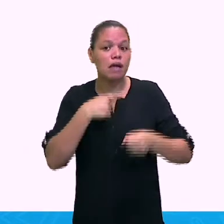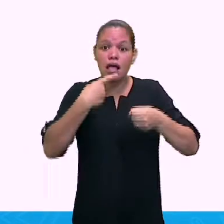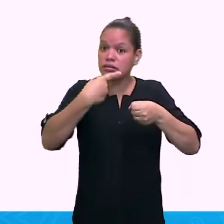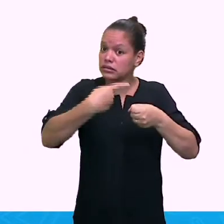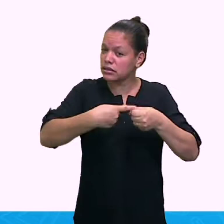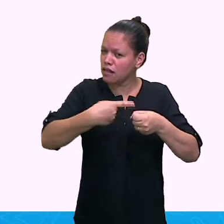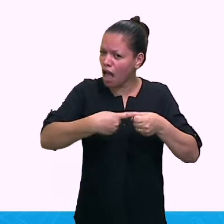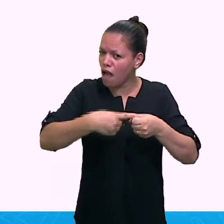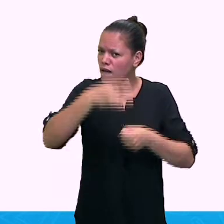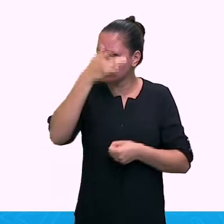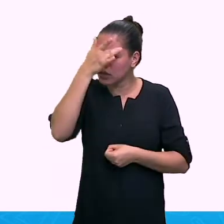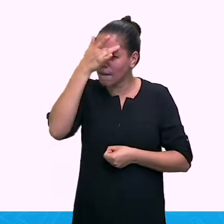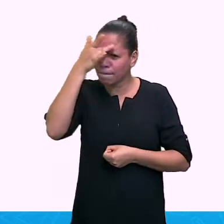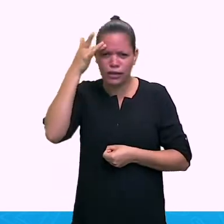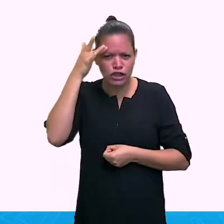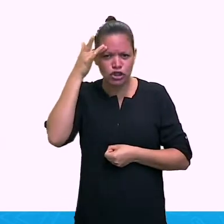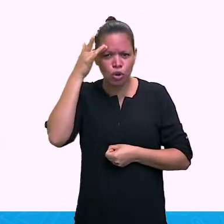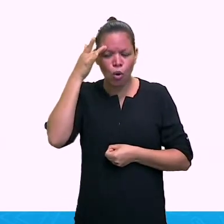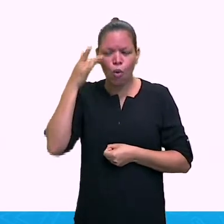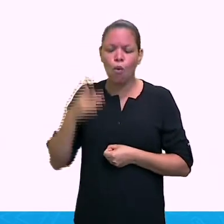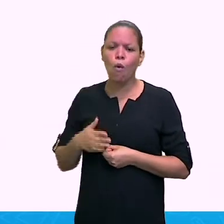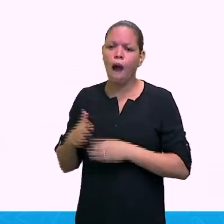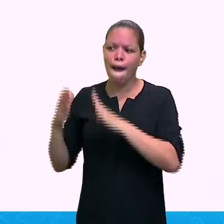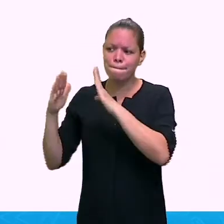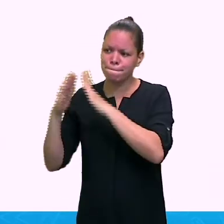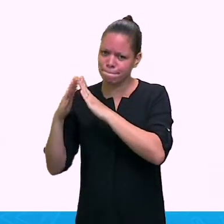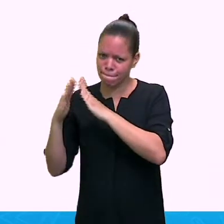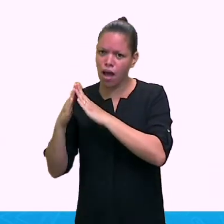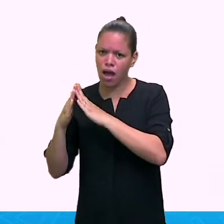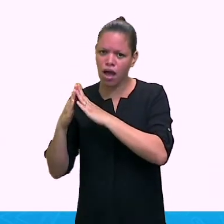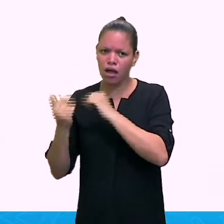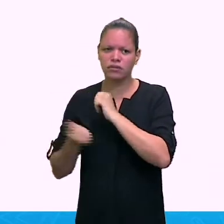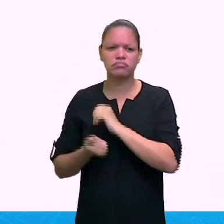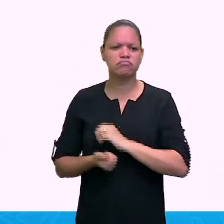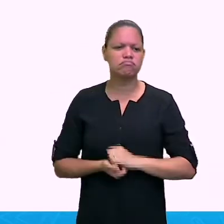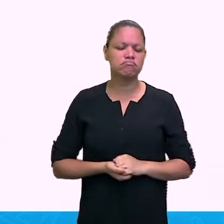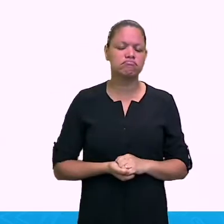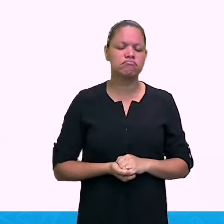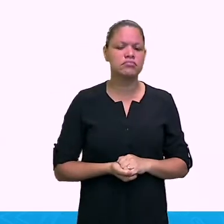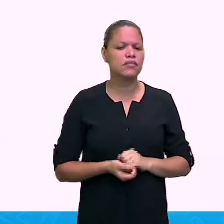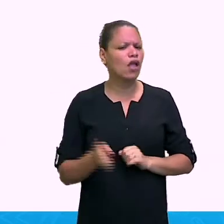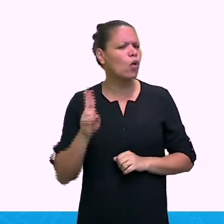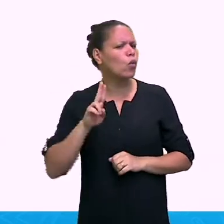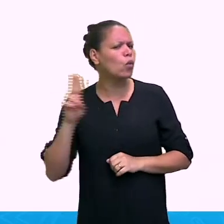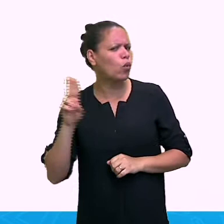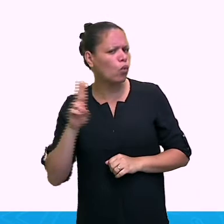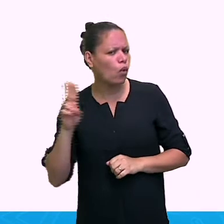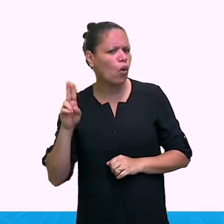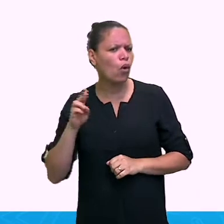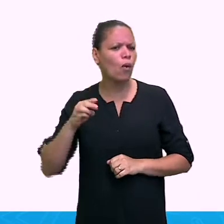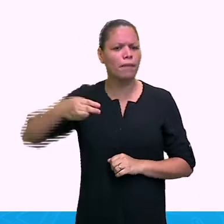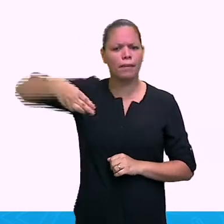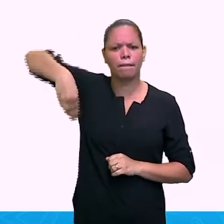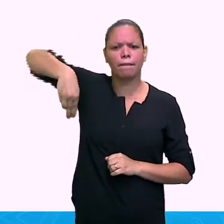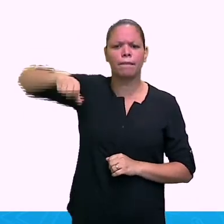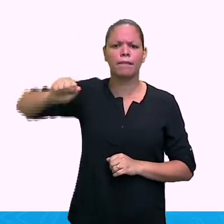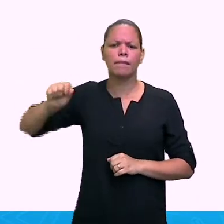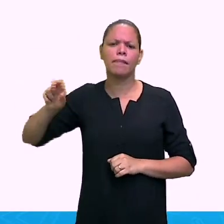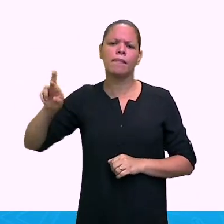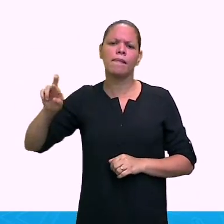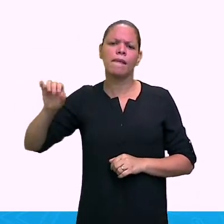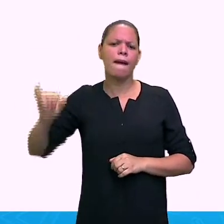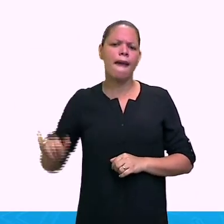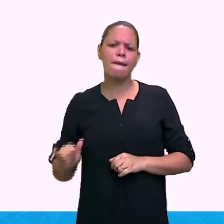temos name, o nome dela é Mary A, age, né? Que é a idade dela, que é fifteen, fifteen